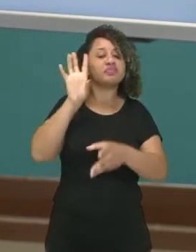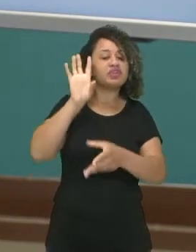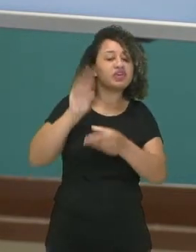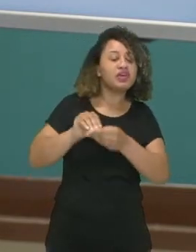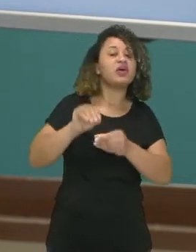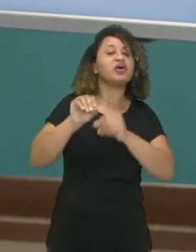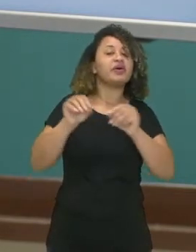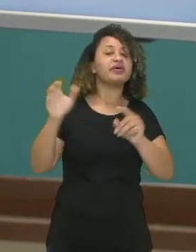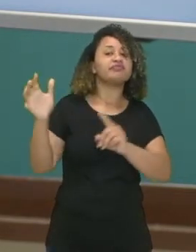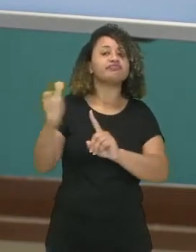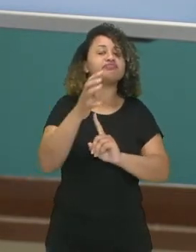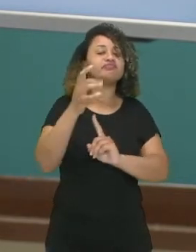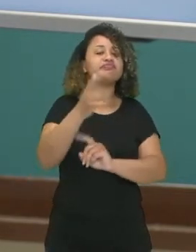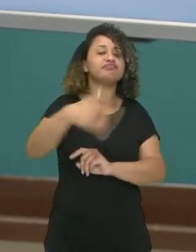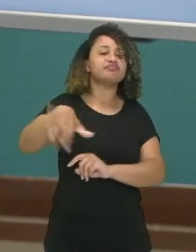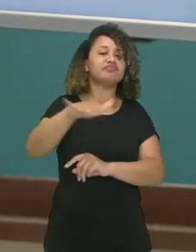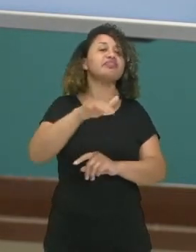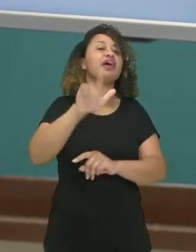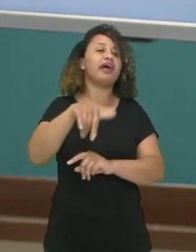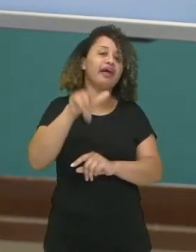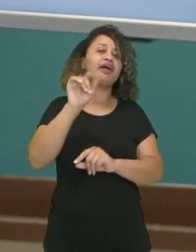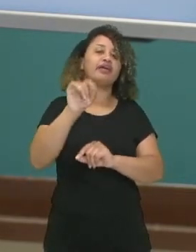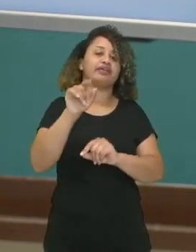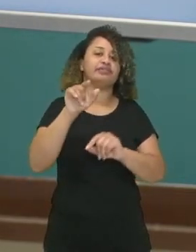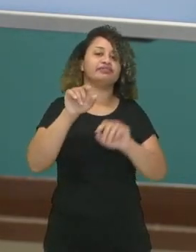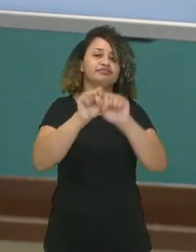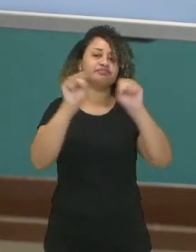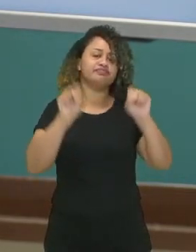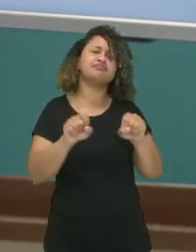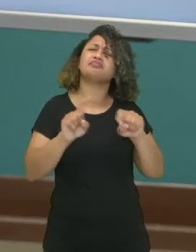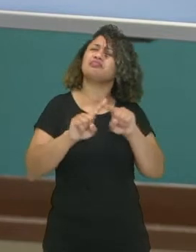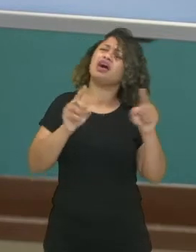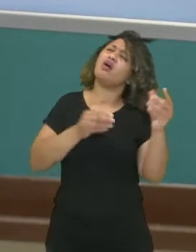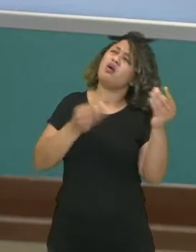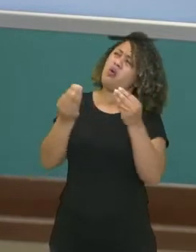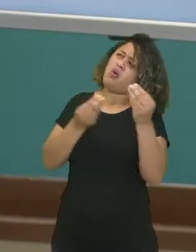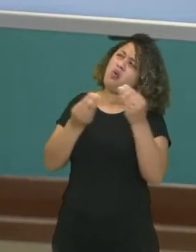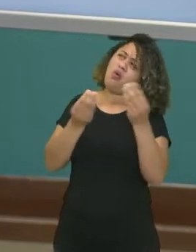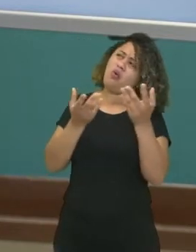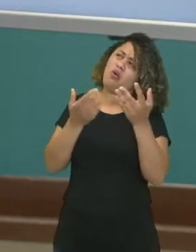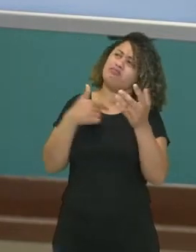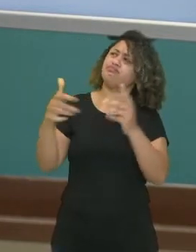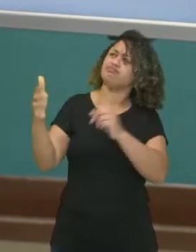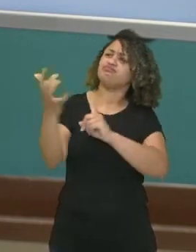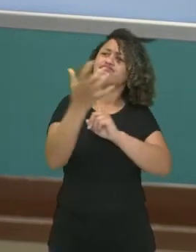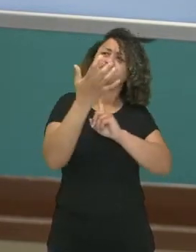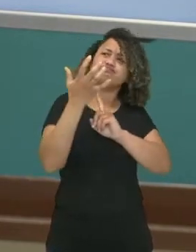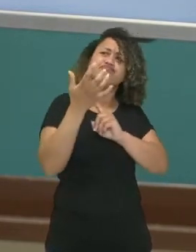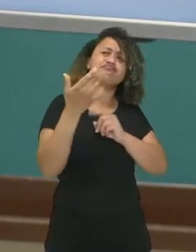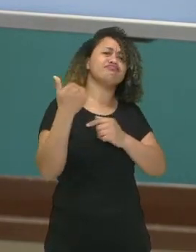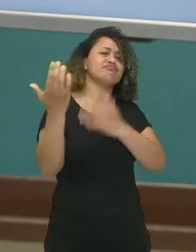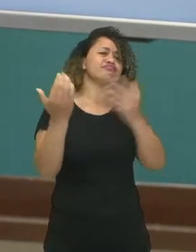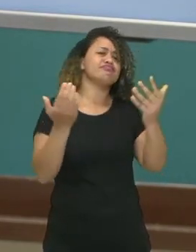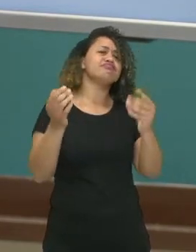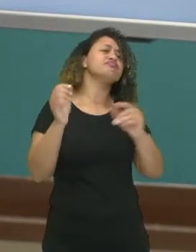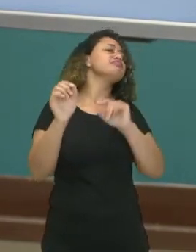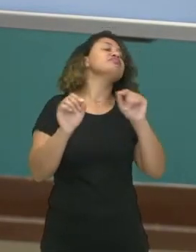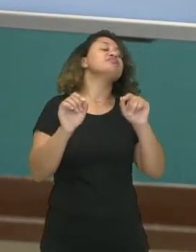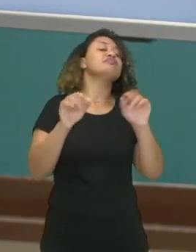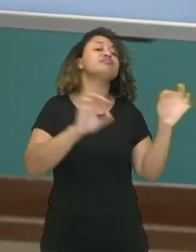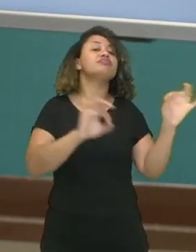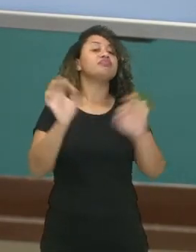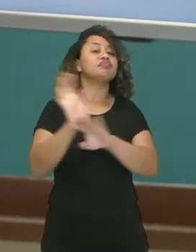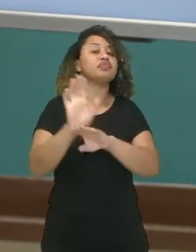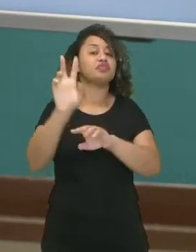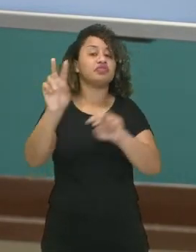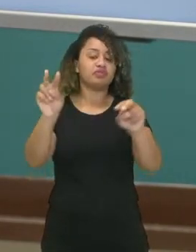estímulos ambientais é o sistema nervoso. Mas como assim estímulos ambientais? Nesse vídeo, você está